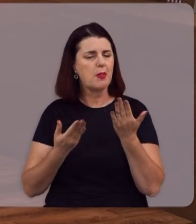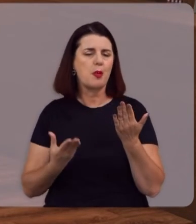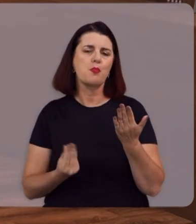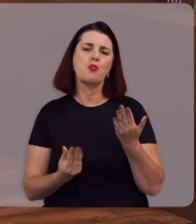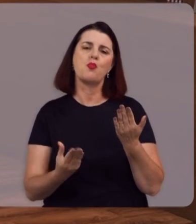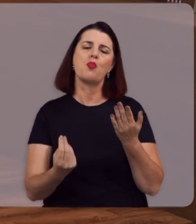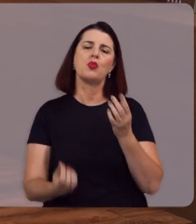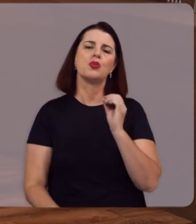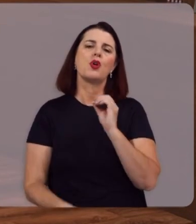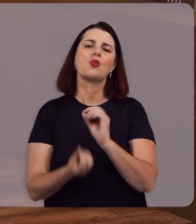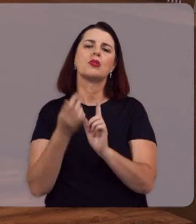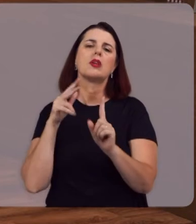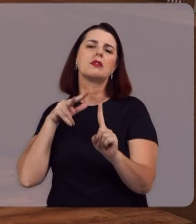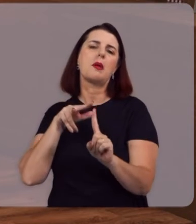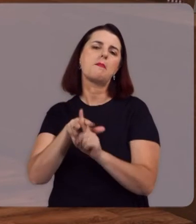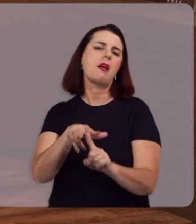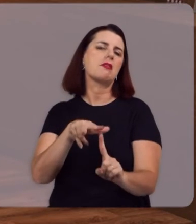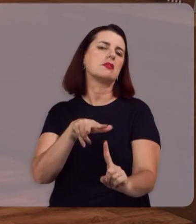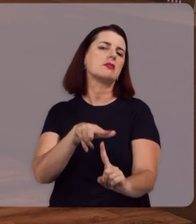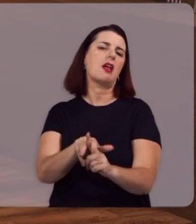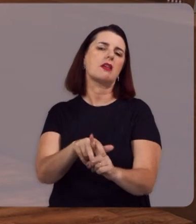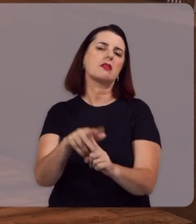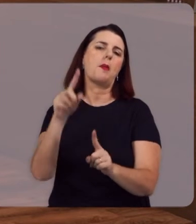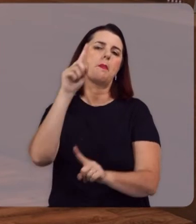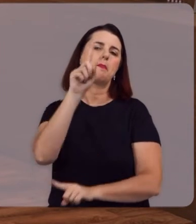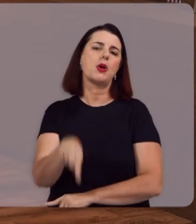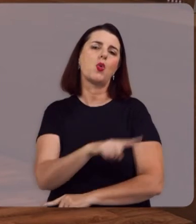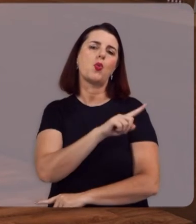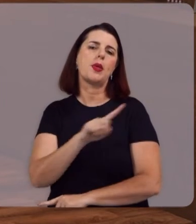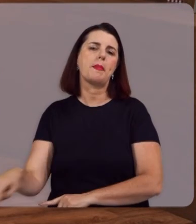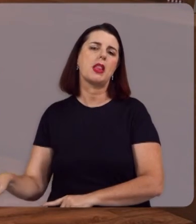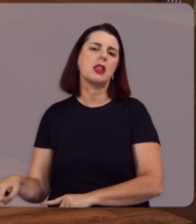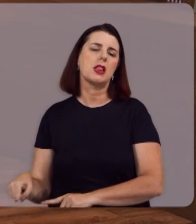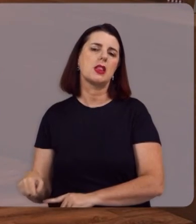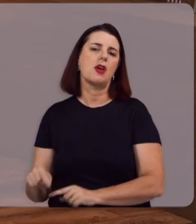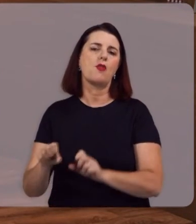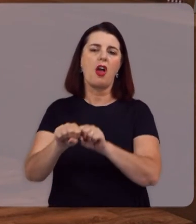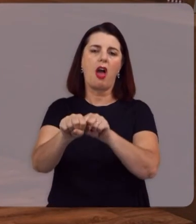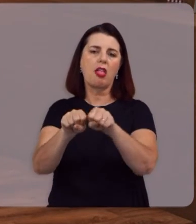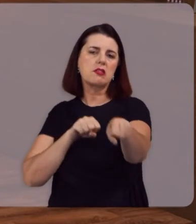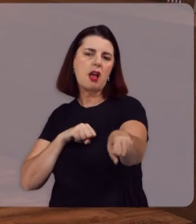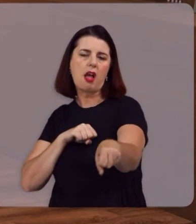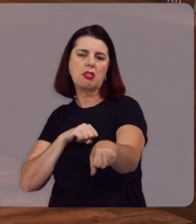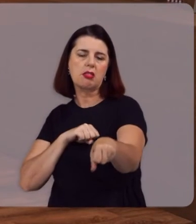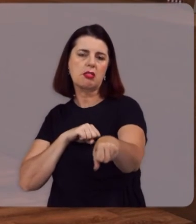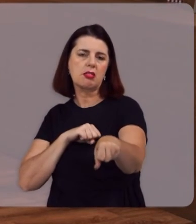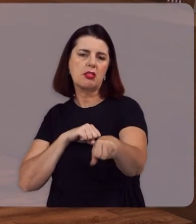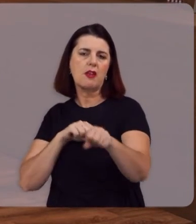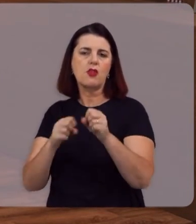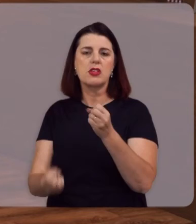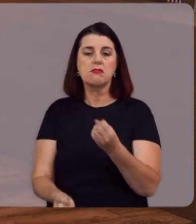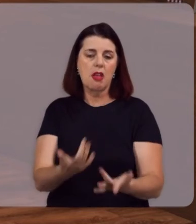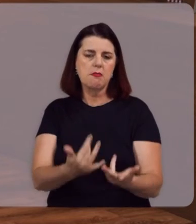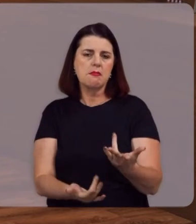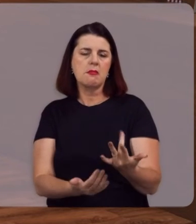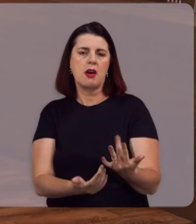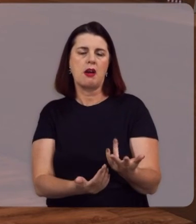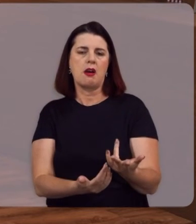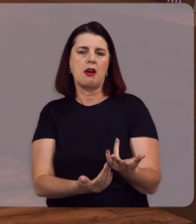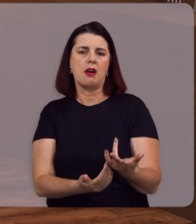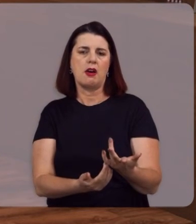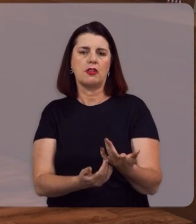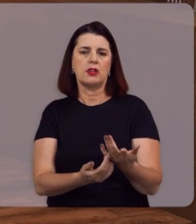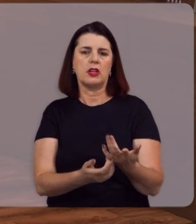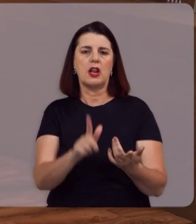Foi perseguida Foi proibida Foi rasgada Foi queimada